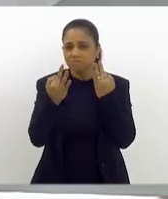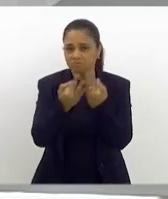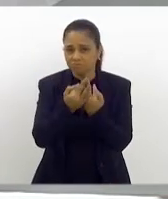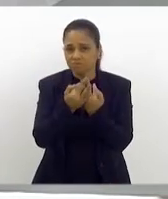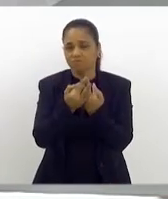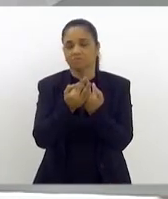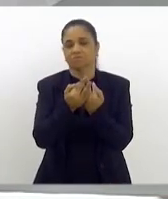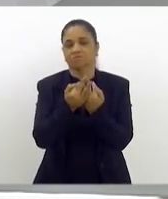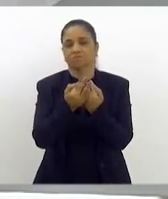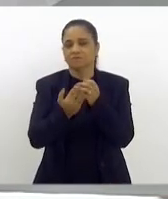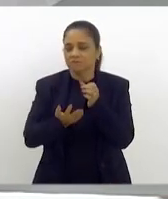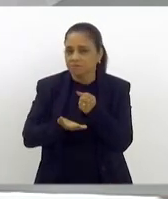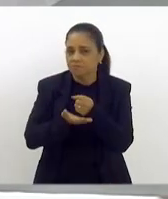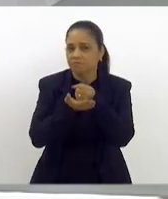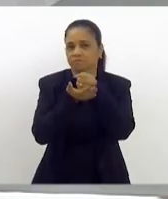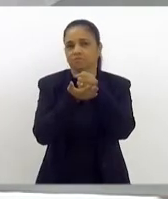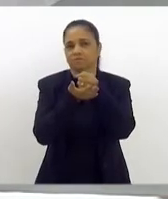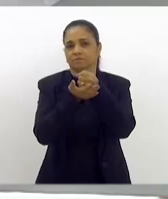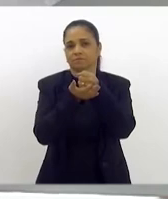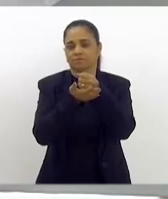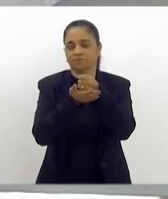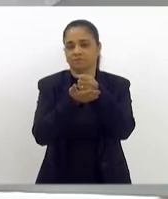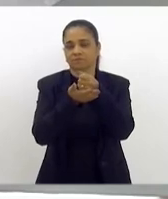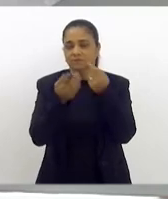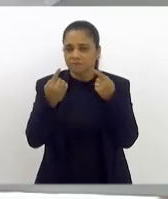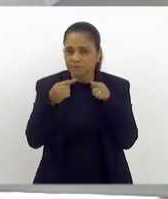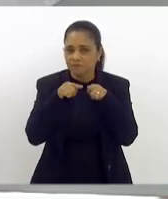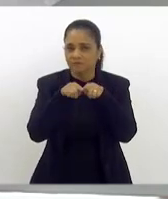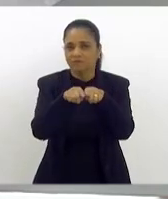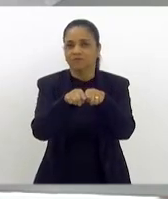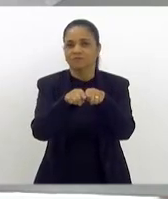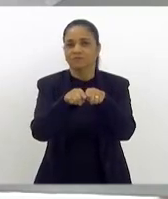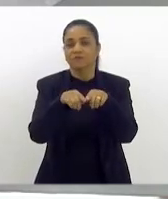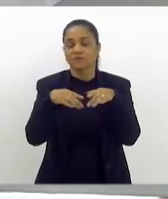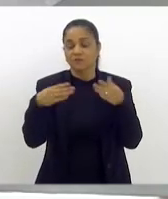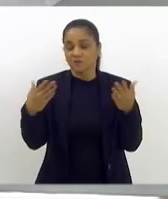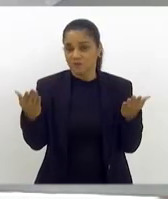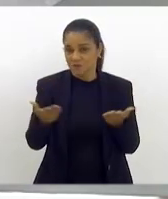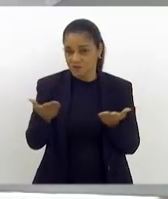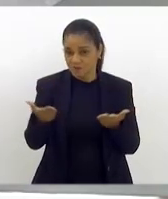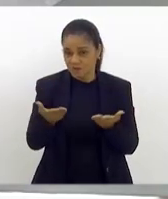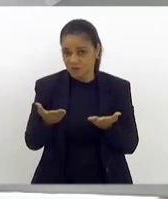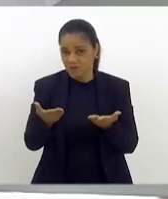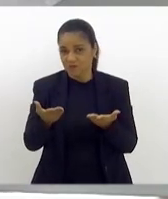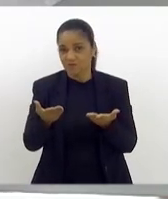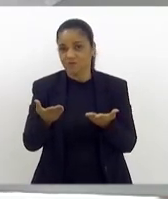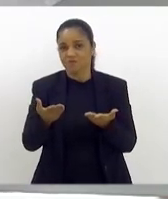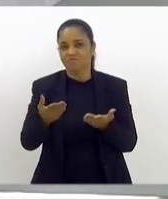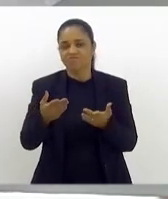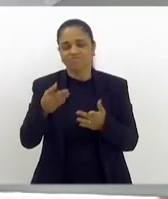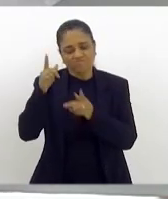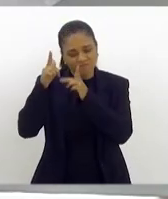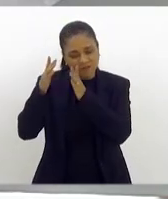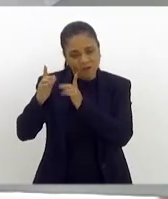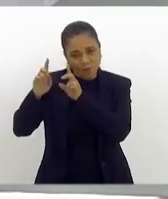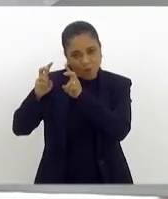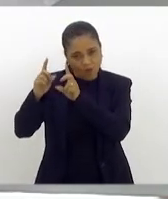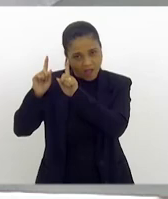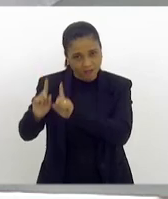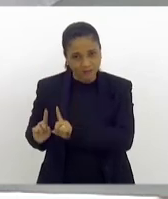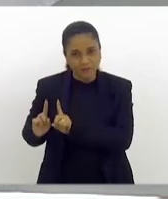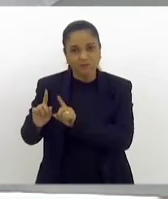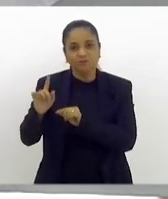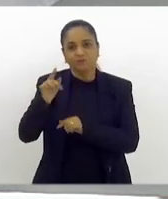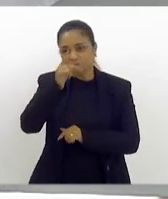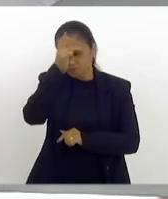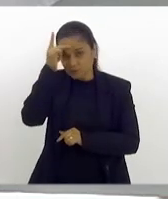e apoiadores. Honrado em viver o nosso presente ao lado dessas pessoas tão especiais e de